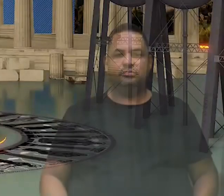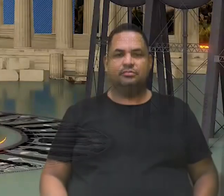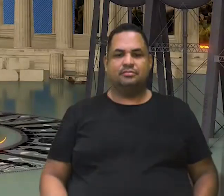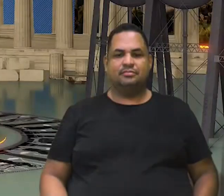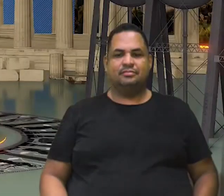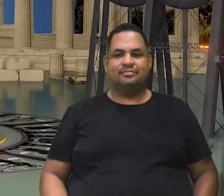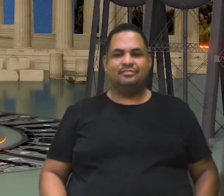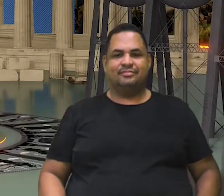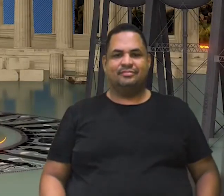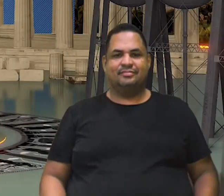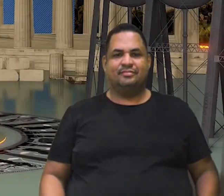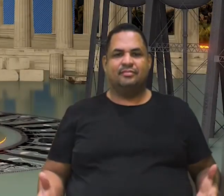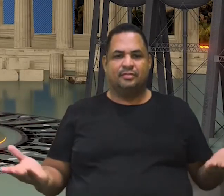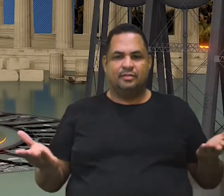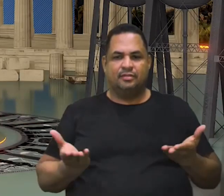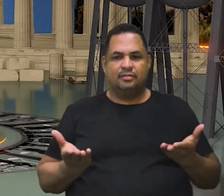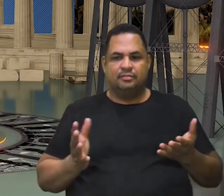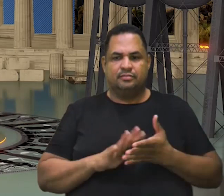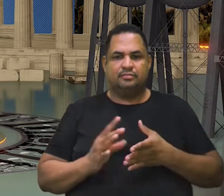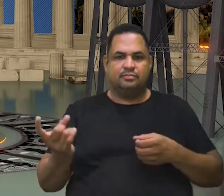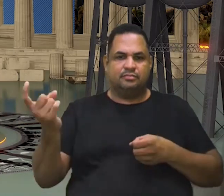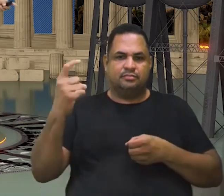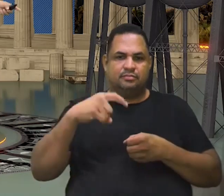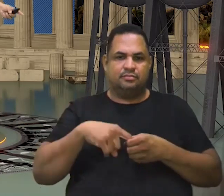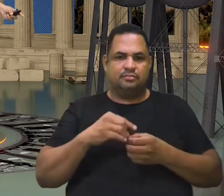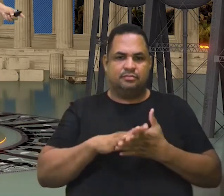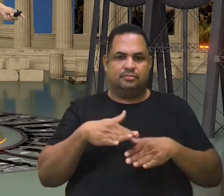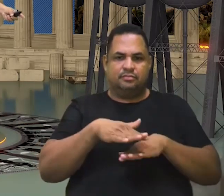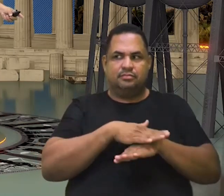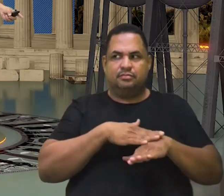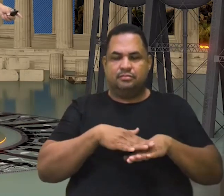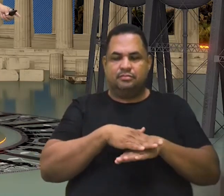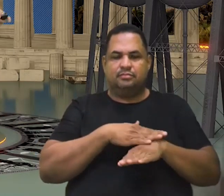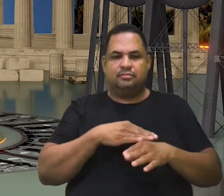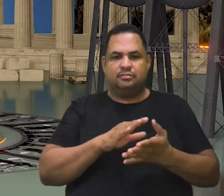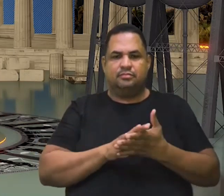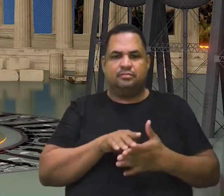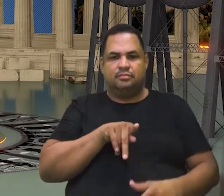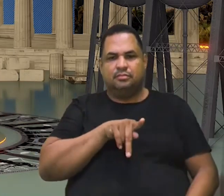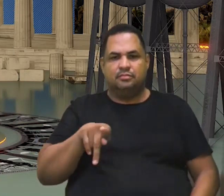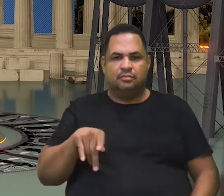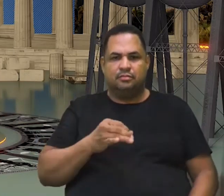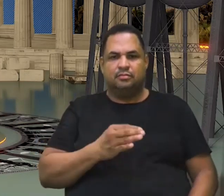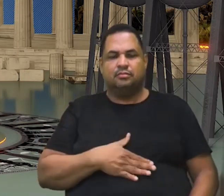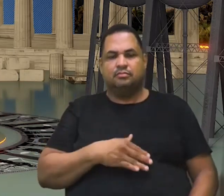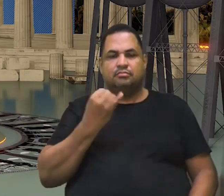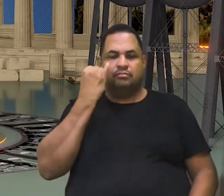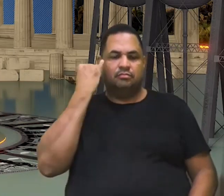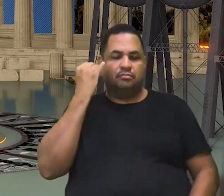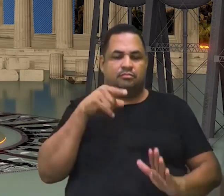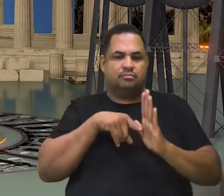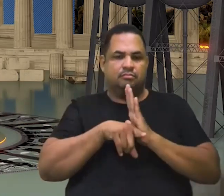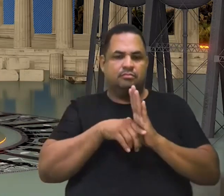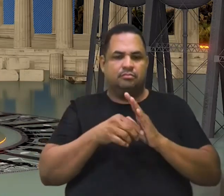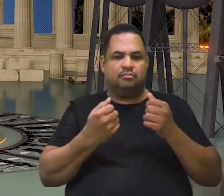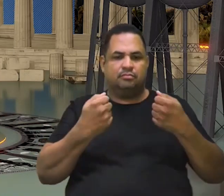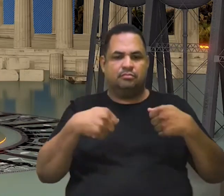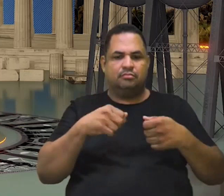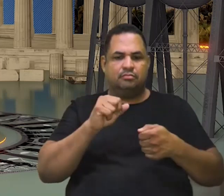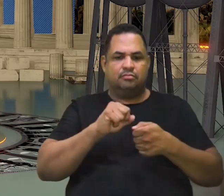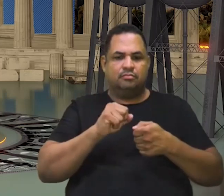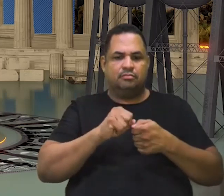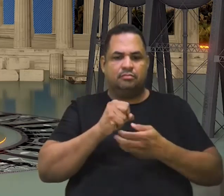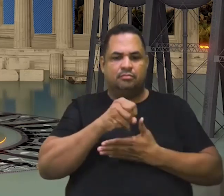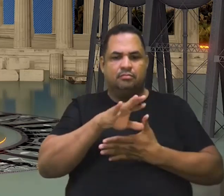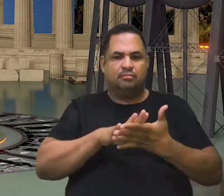Olá, queridos! Agora estamos de volta, né? Eu estava conversando com o professor Samir e analisando para que vocês possam fazer